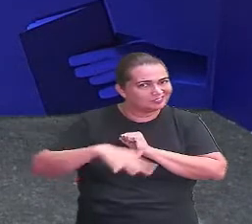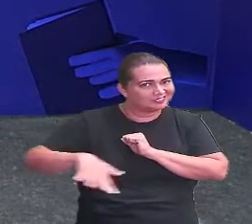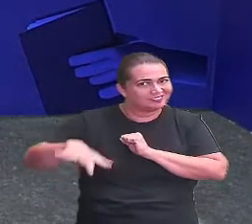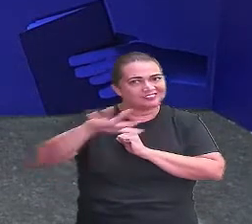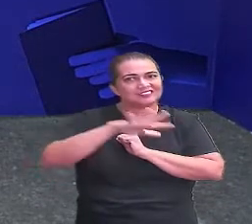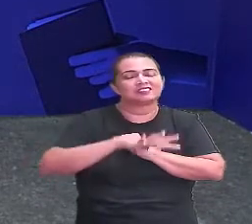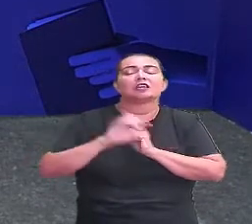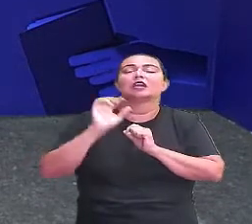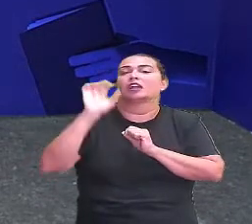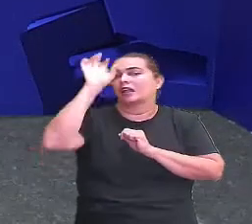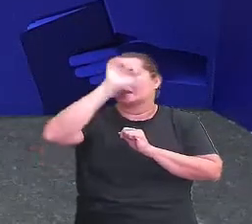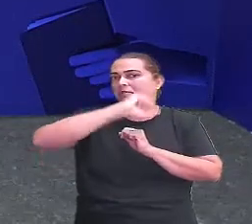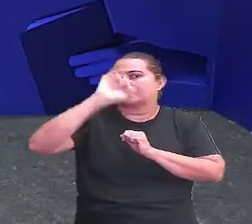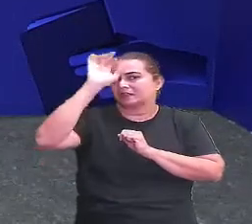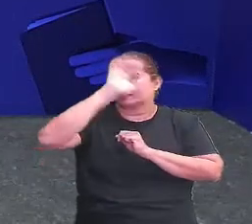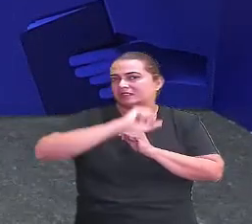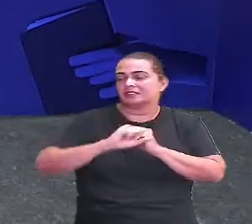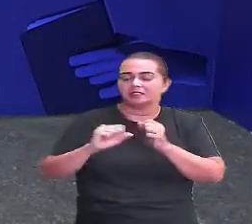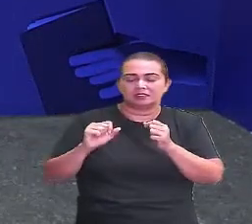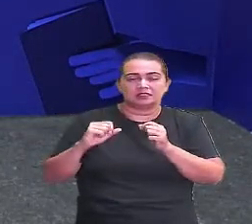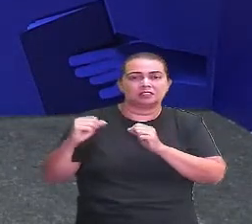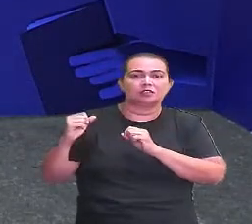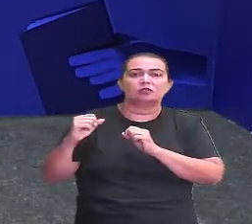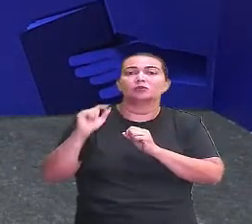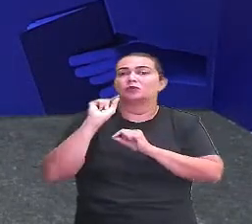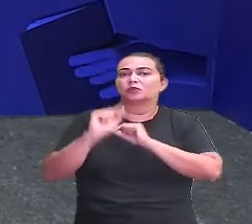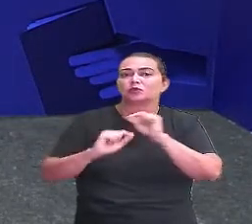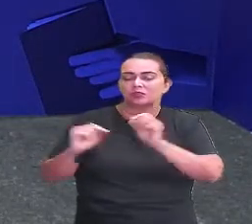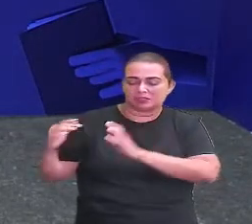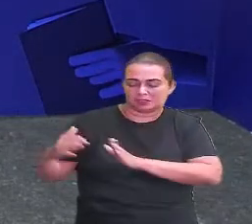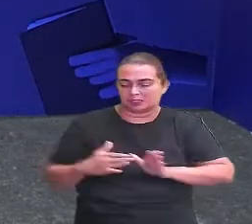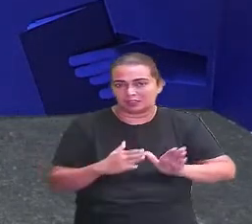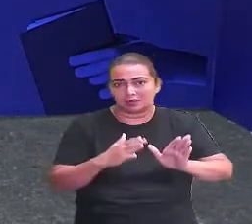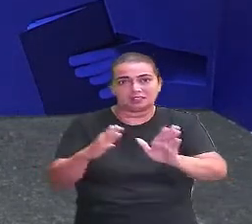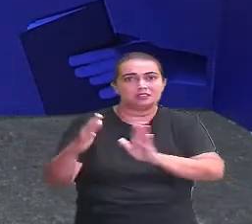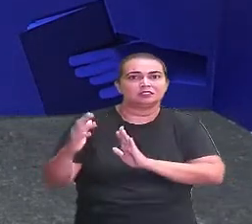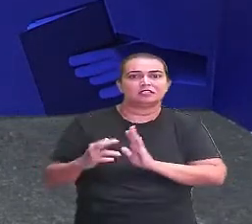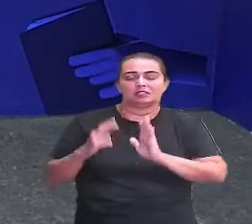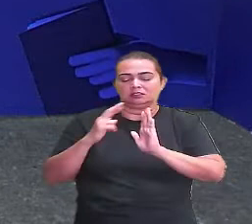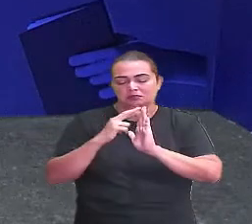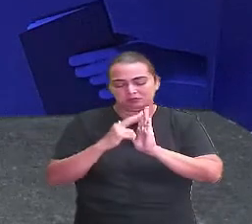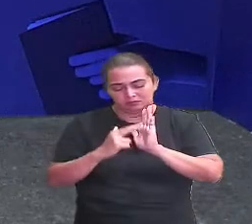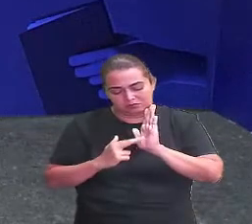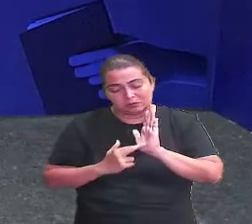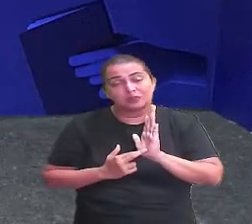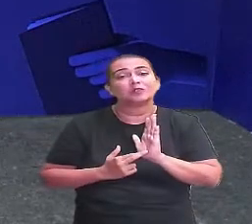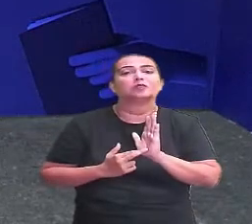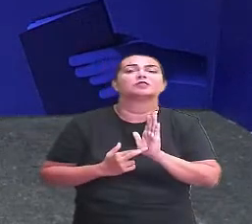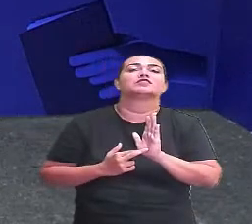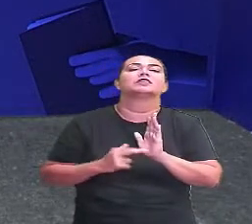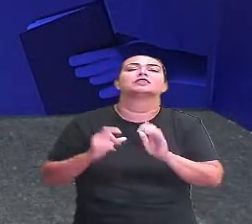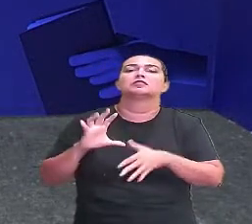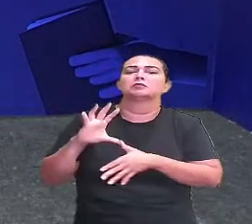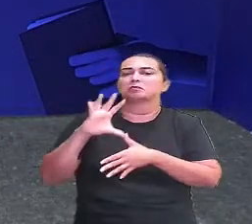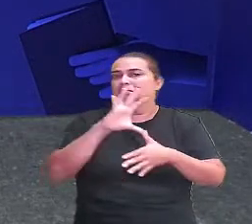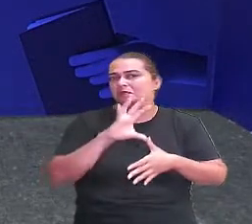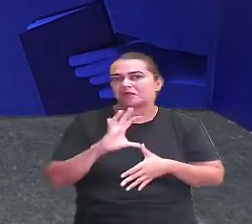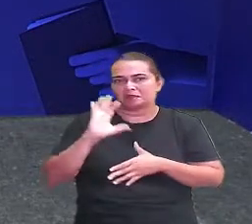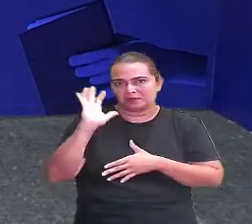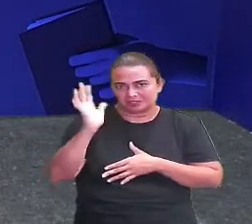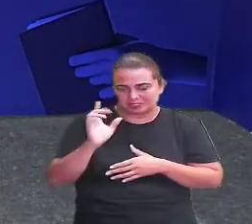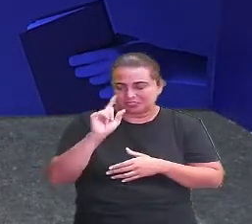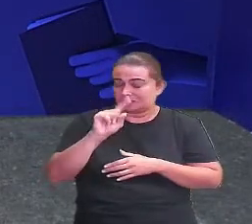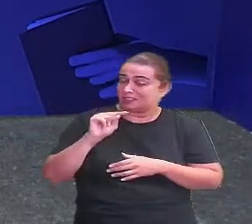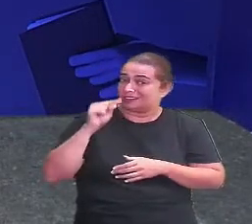A gente aprendeu aqui o que é itinerário, o que é roteiro, o que é trajeto. A gente viu até elementos do mapa e será temas de